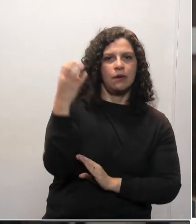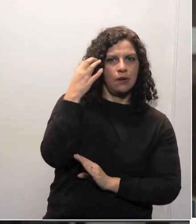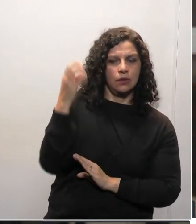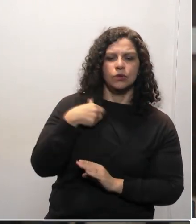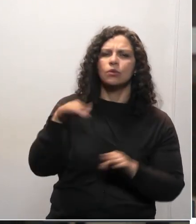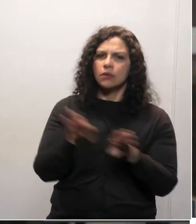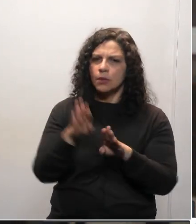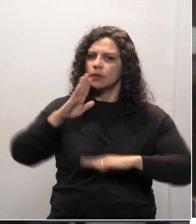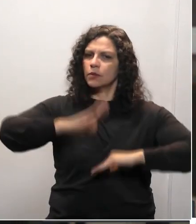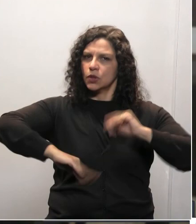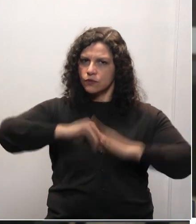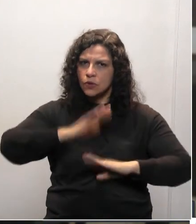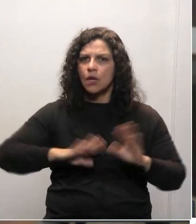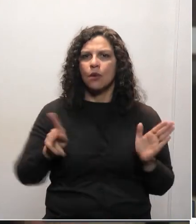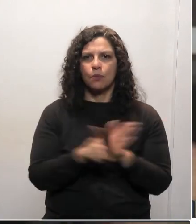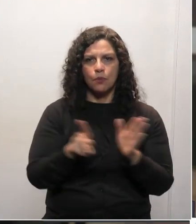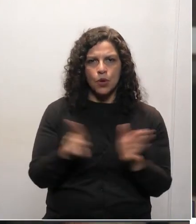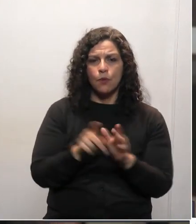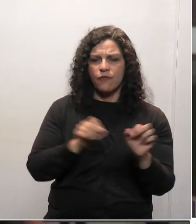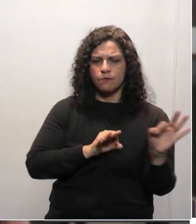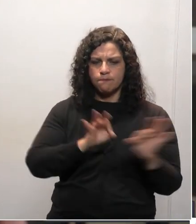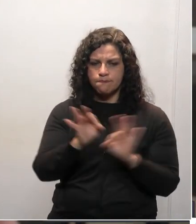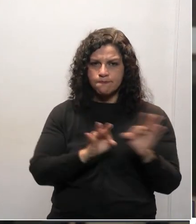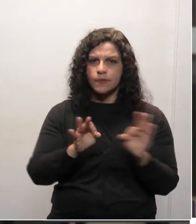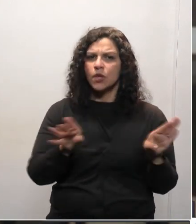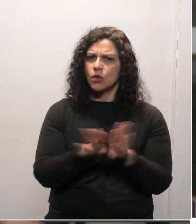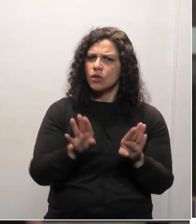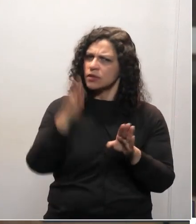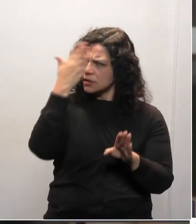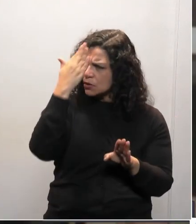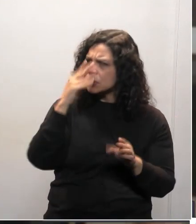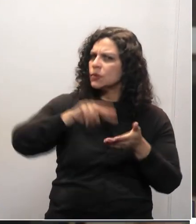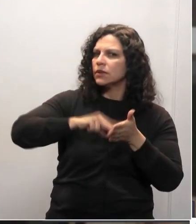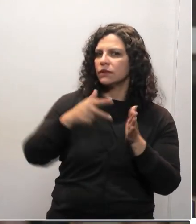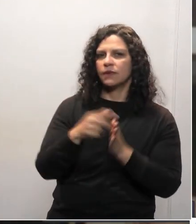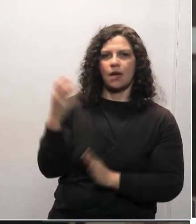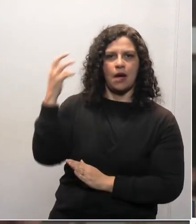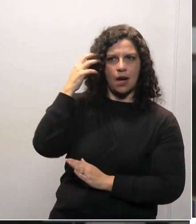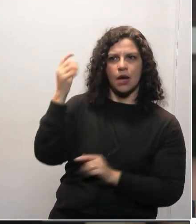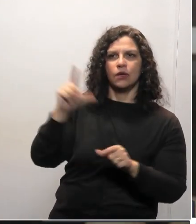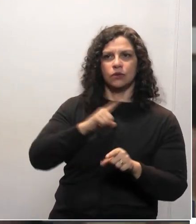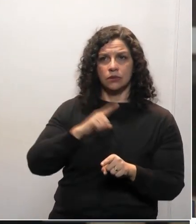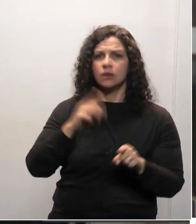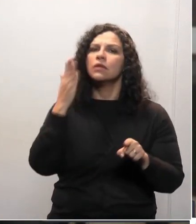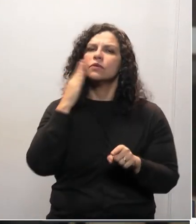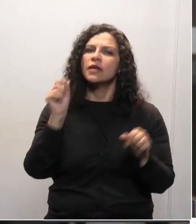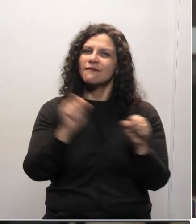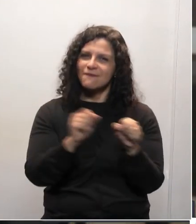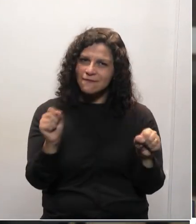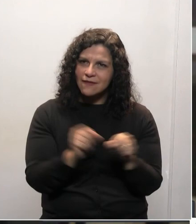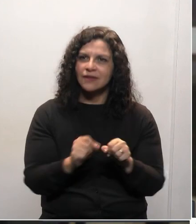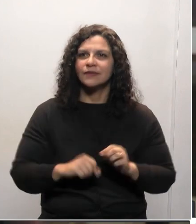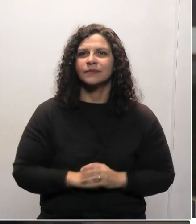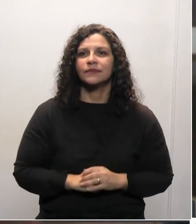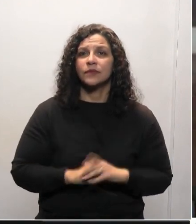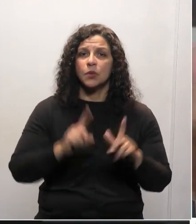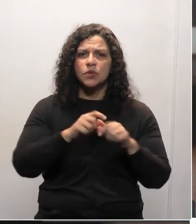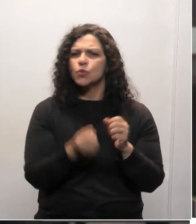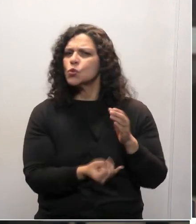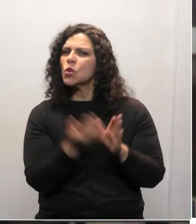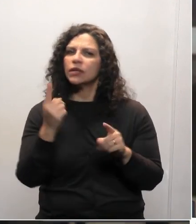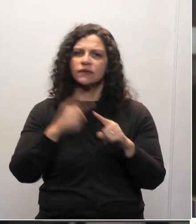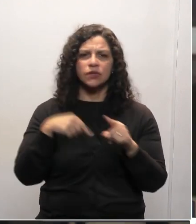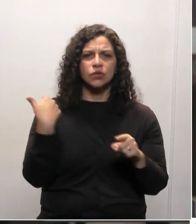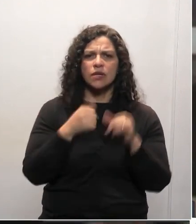Veio do rádio, como operador de rádio, então eu sei o que é o rádio. Eu sei o que o rádio faz. Quantas